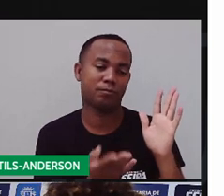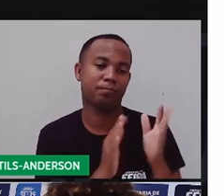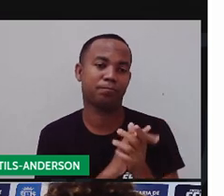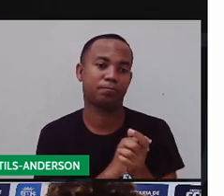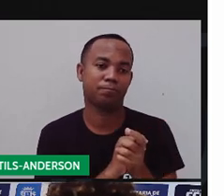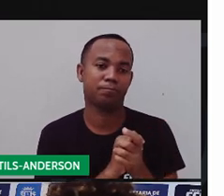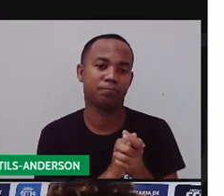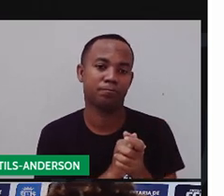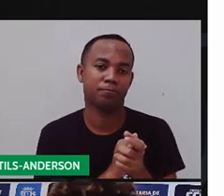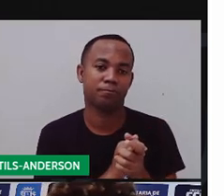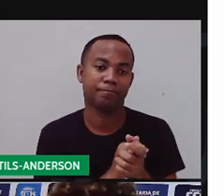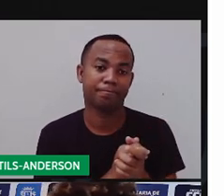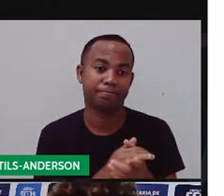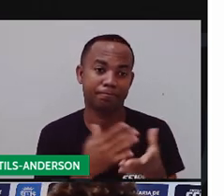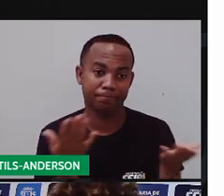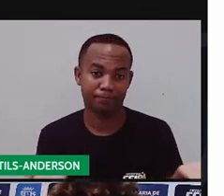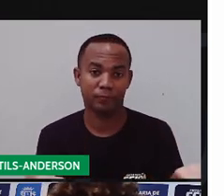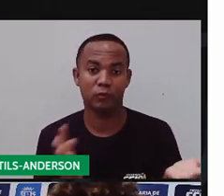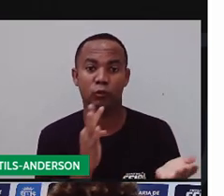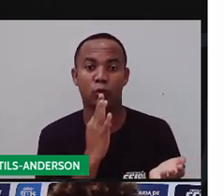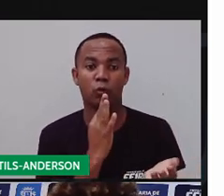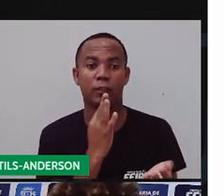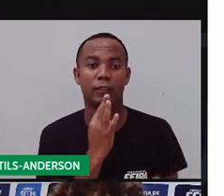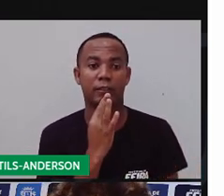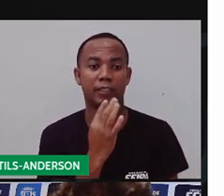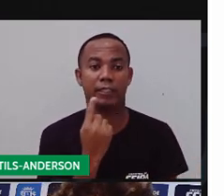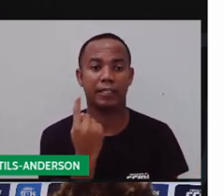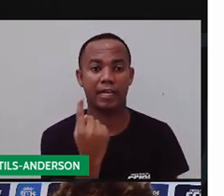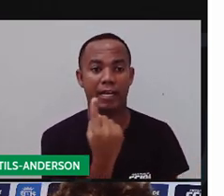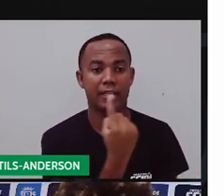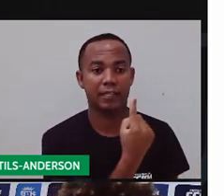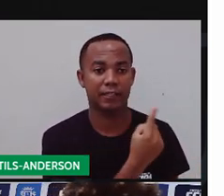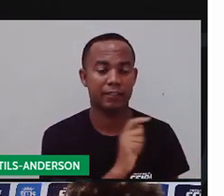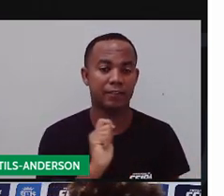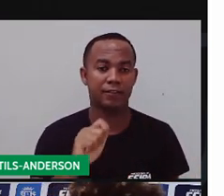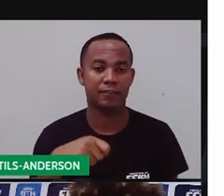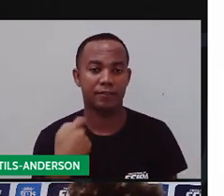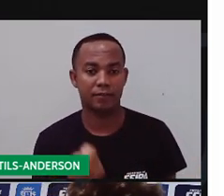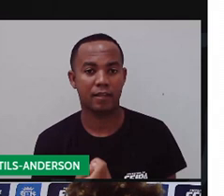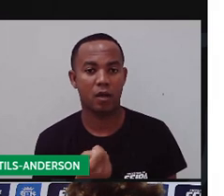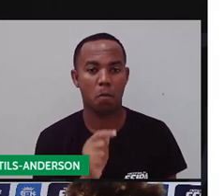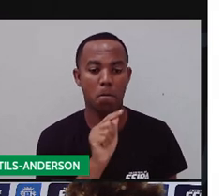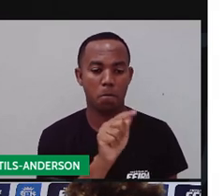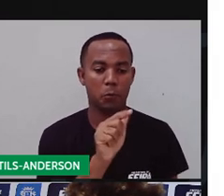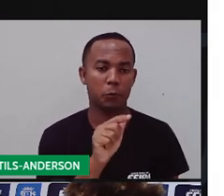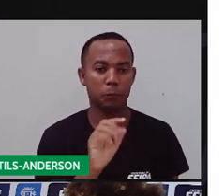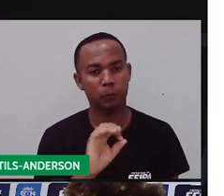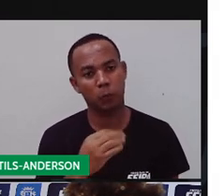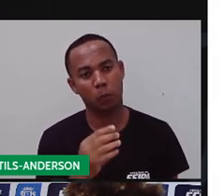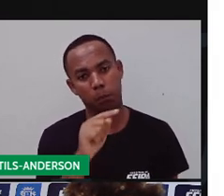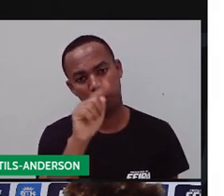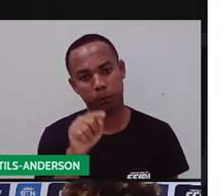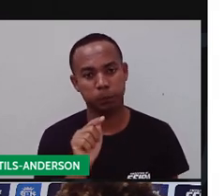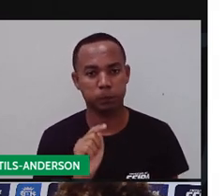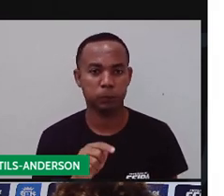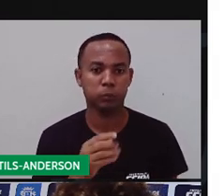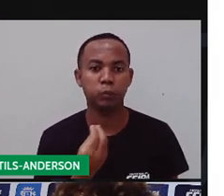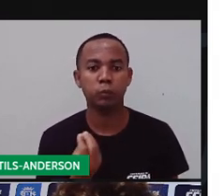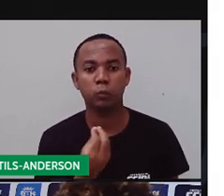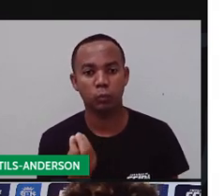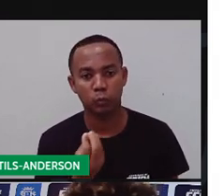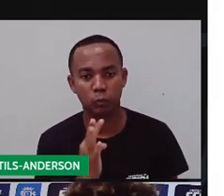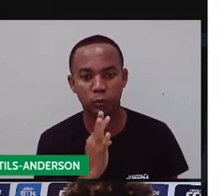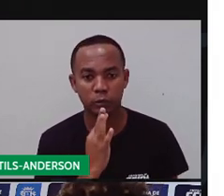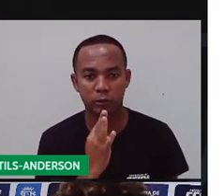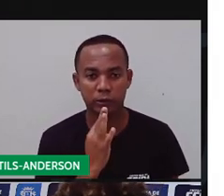Bom, vamos então conhecer a função de cada sinal de pontuação. Para alguns é conhecer, será? Para vocês? Não,